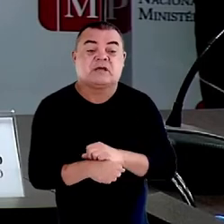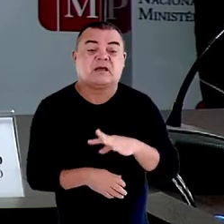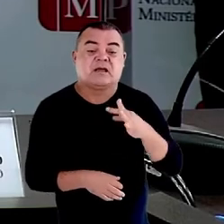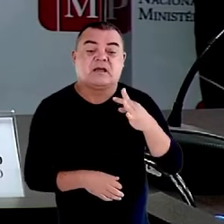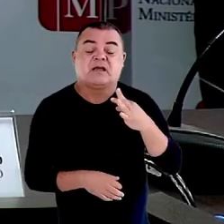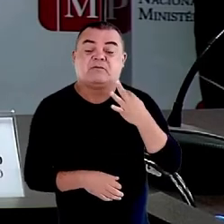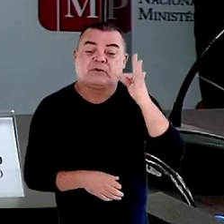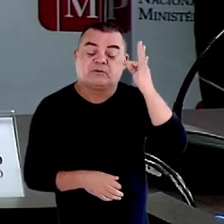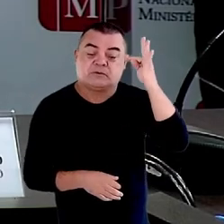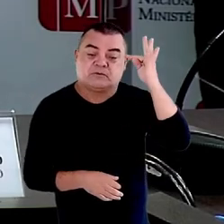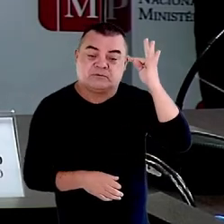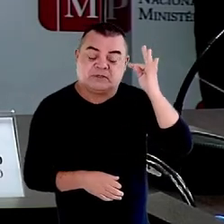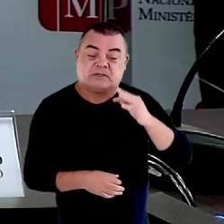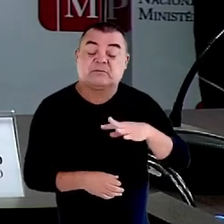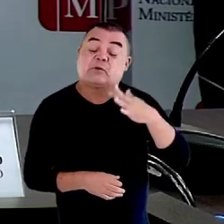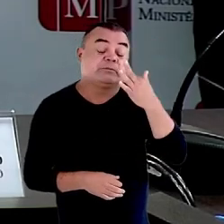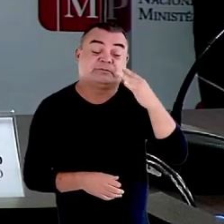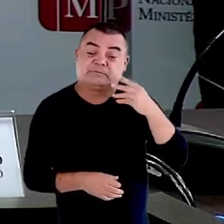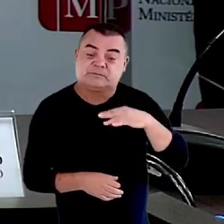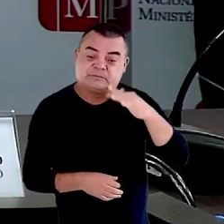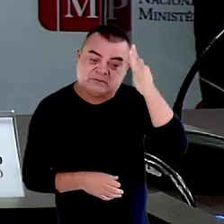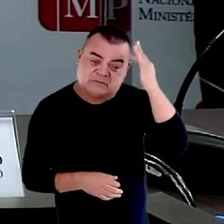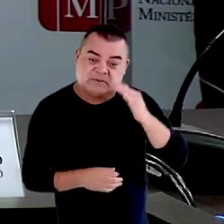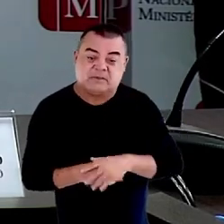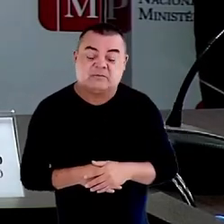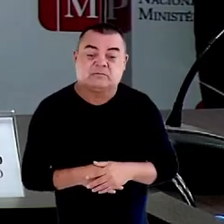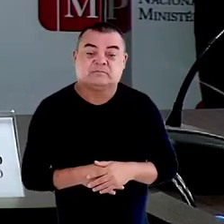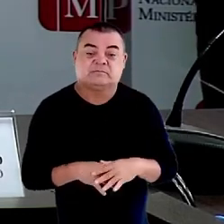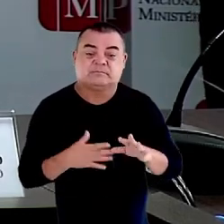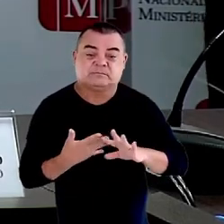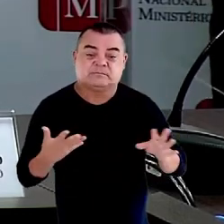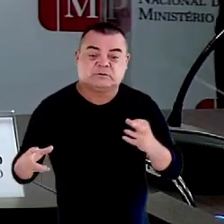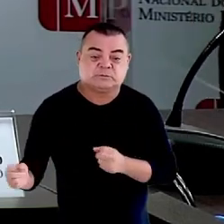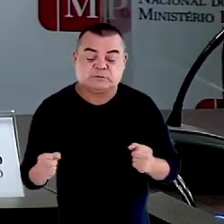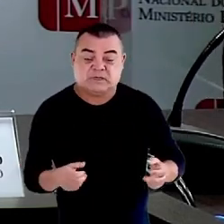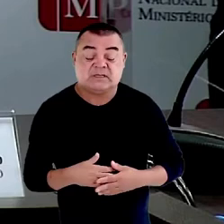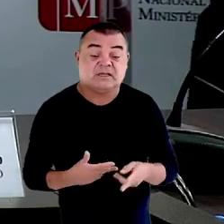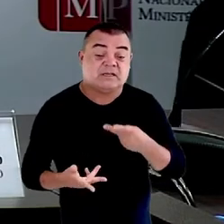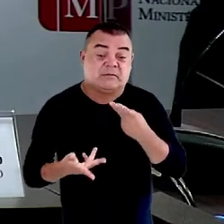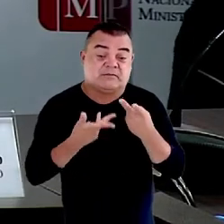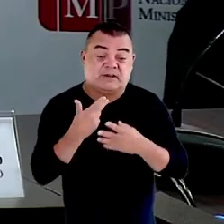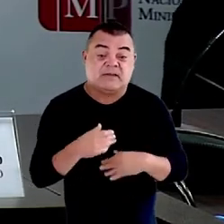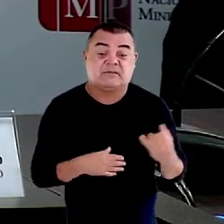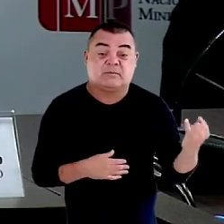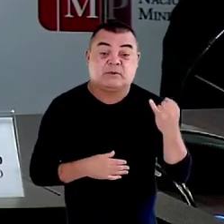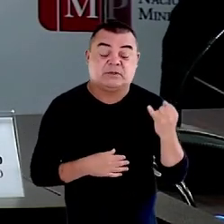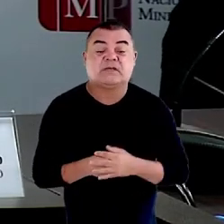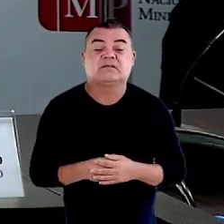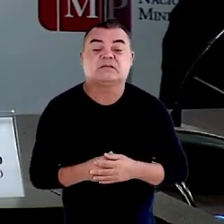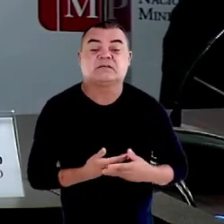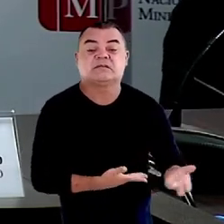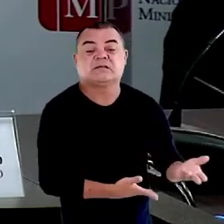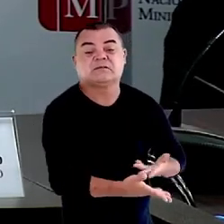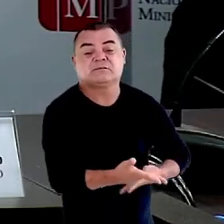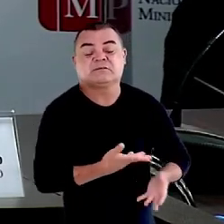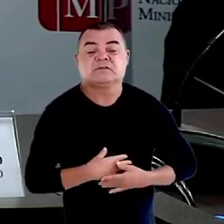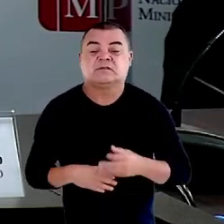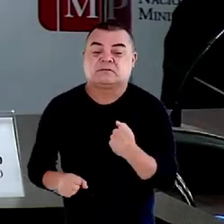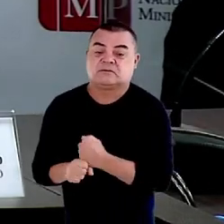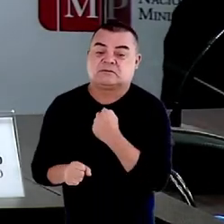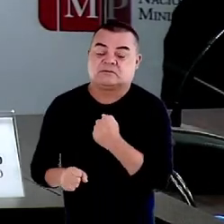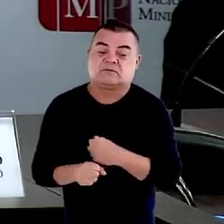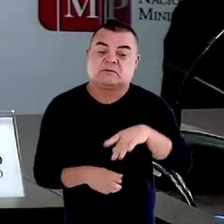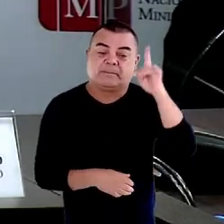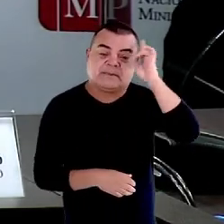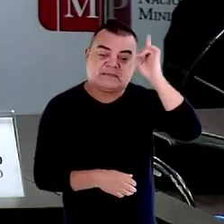separação dos poderes, Montesquieu que dizia da importância da solidariedade na construção do pensamento